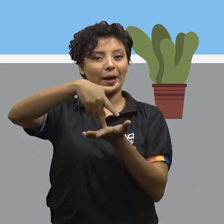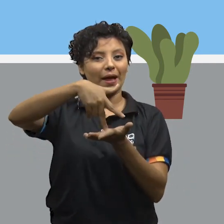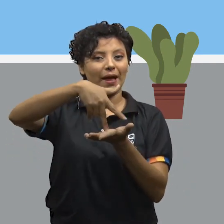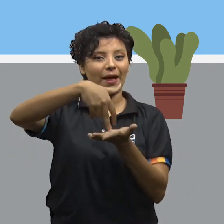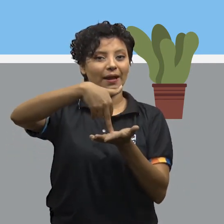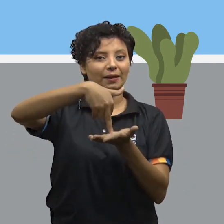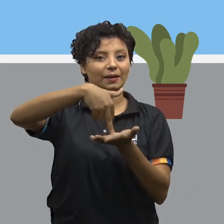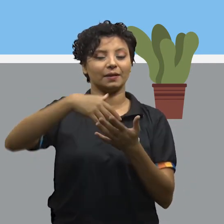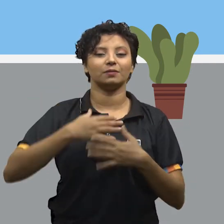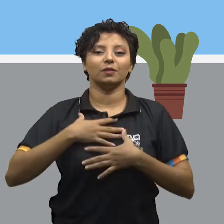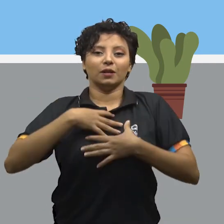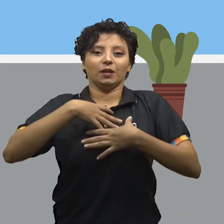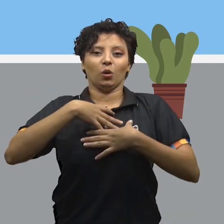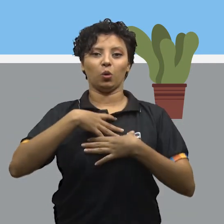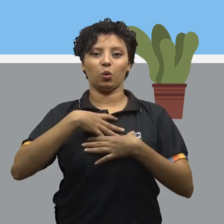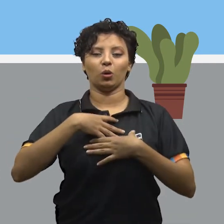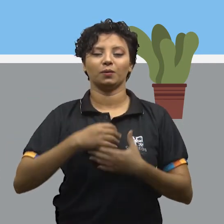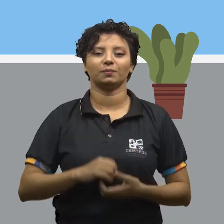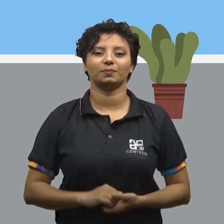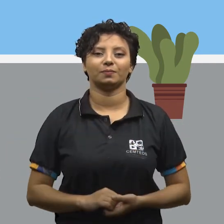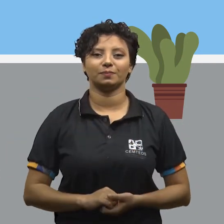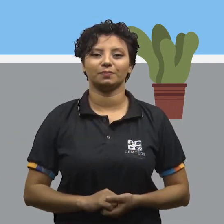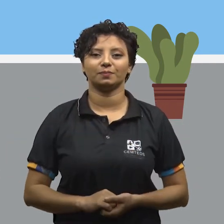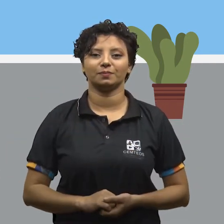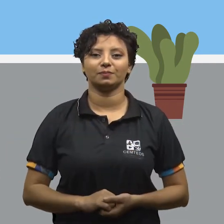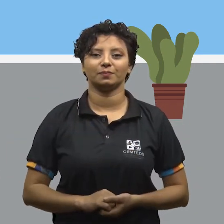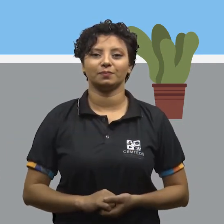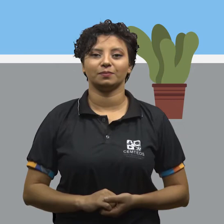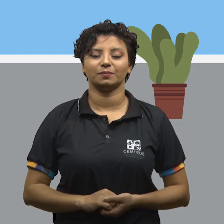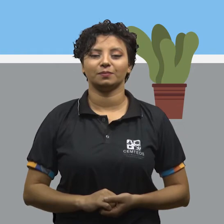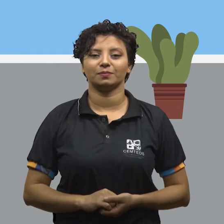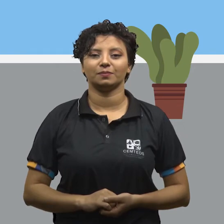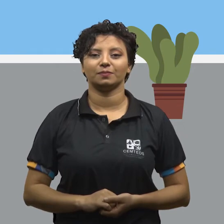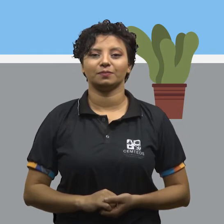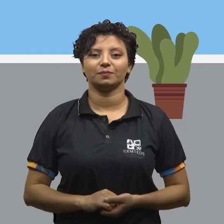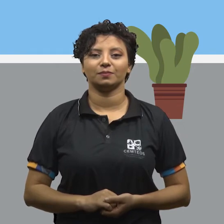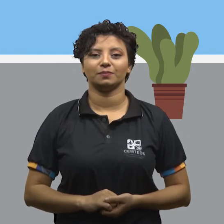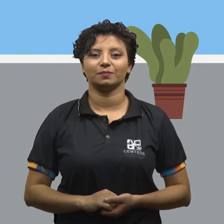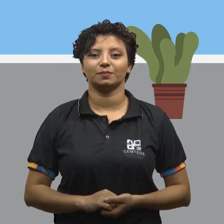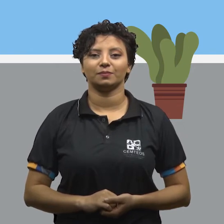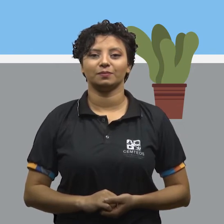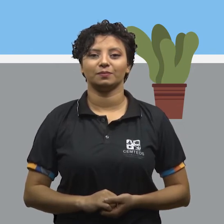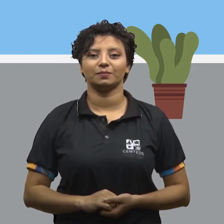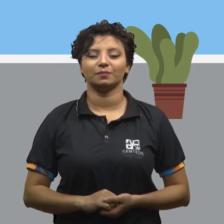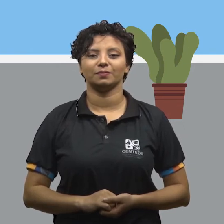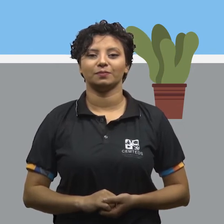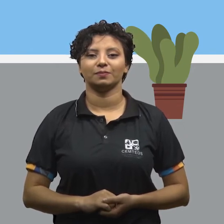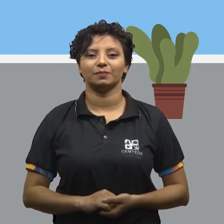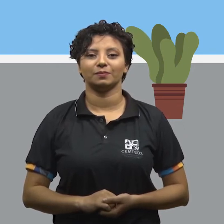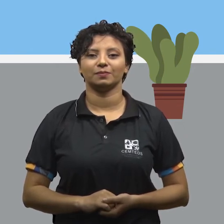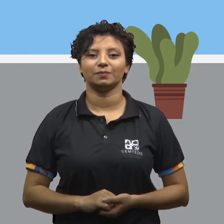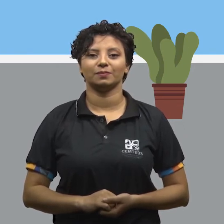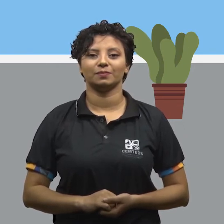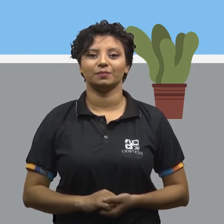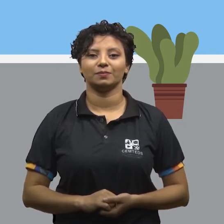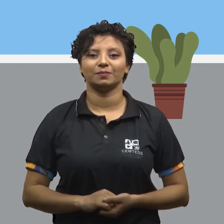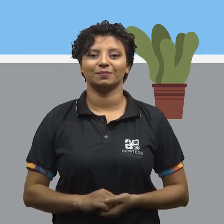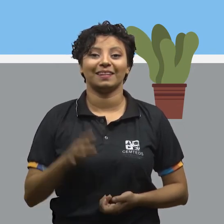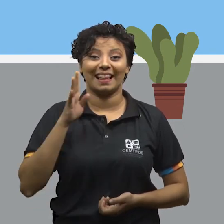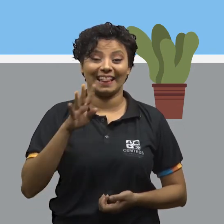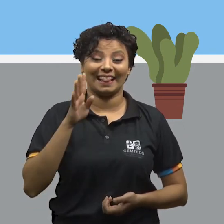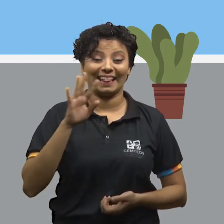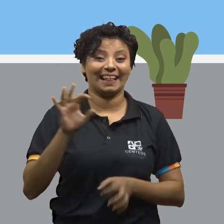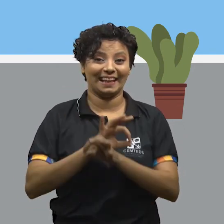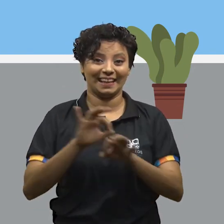Respira. E vai. Se equilibra. Cinco segundos. Isso. Turma.